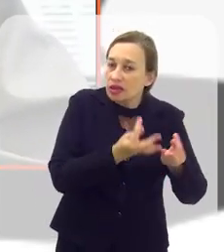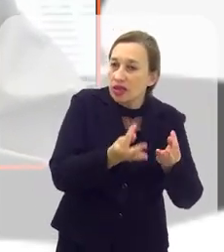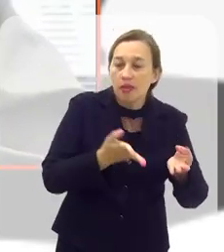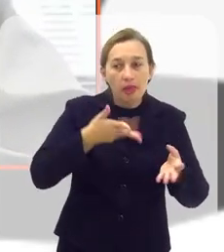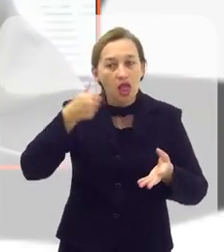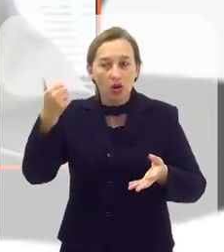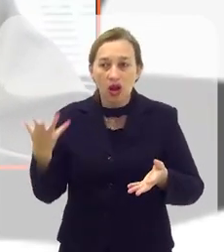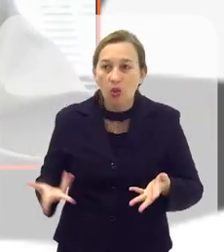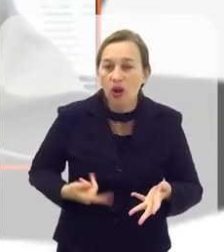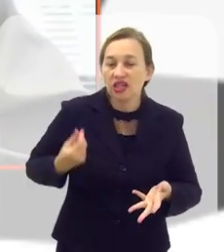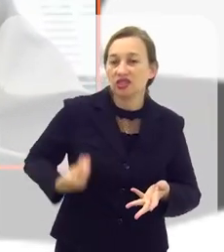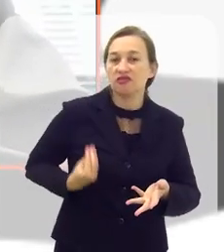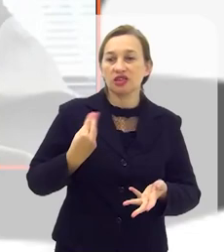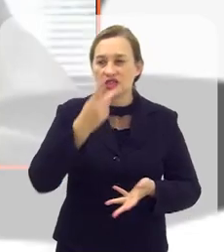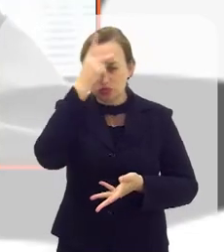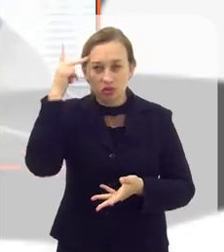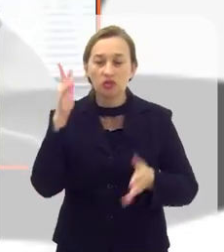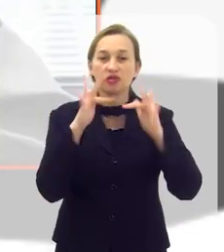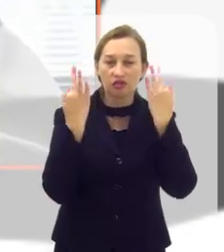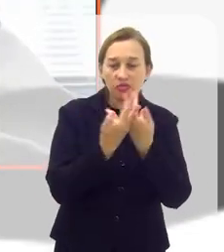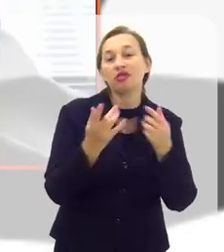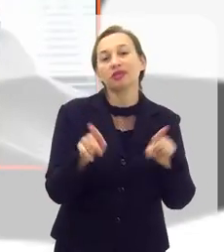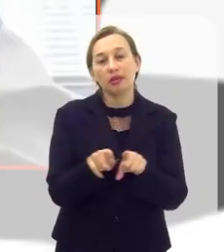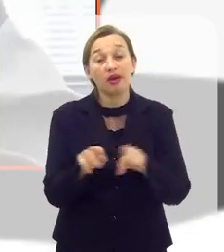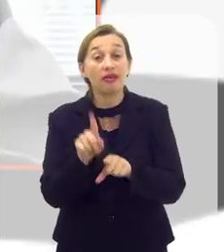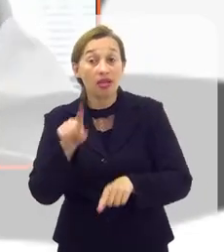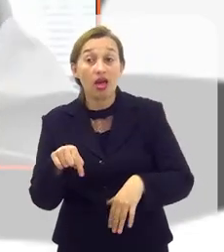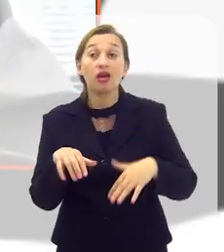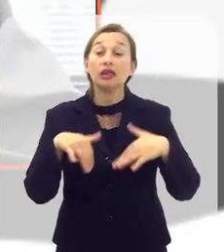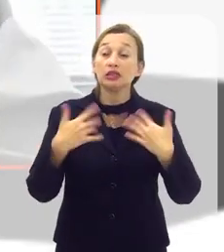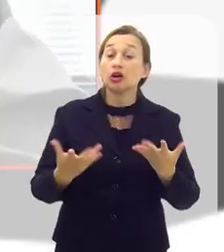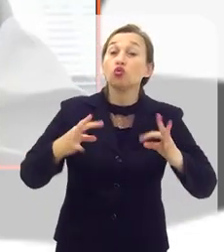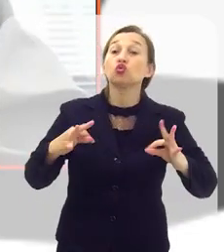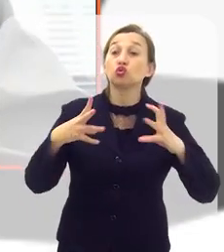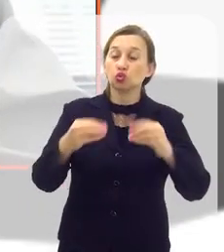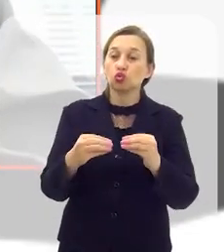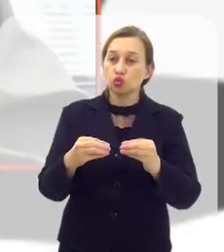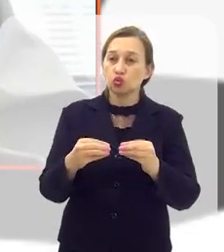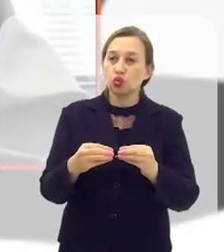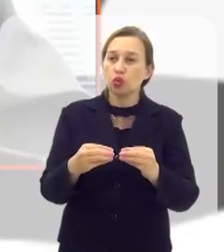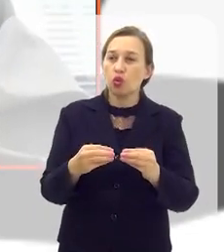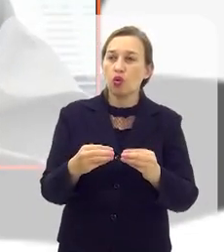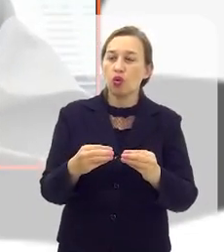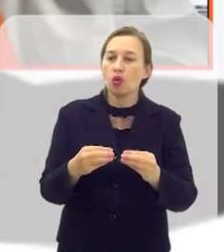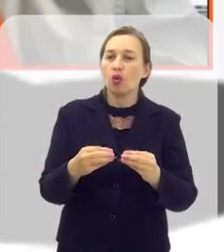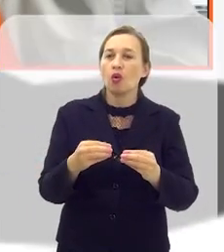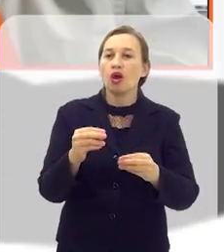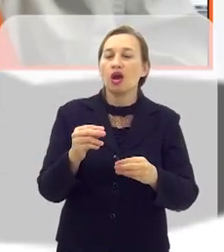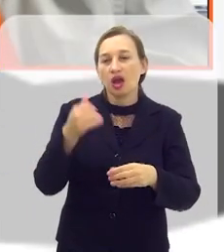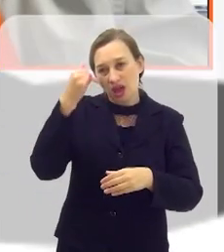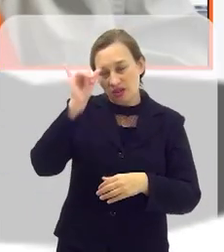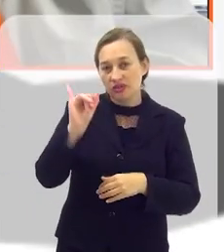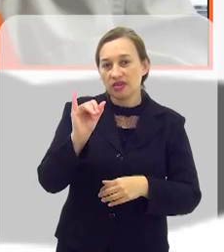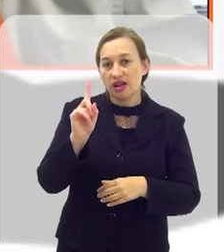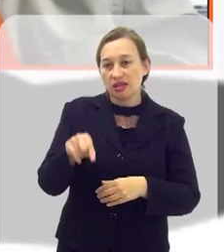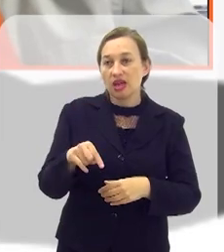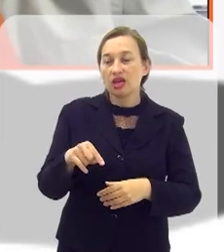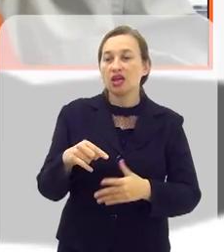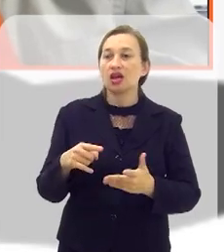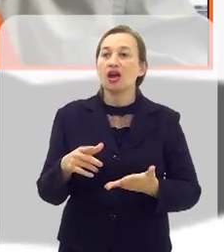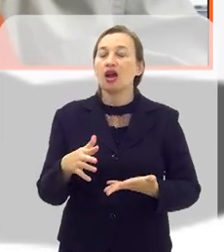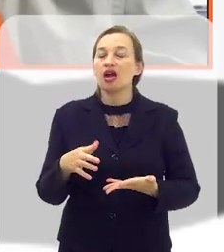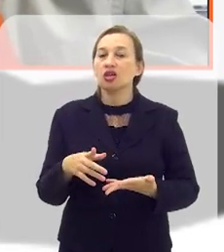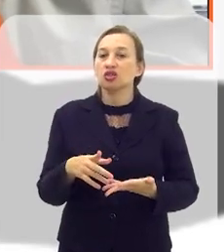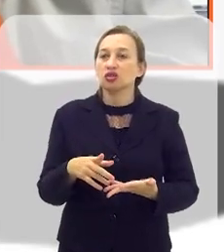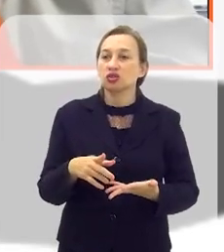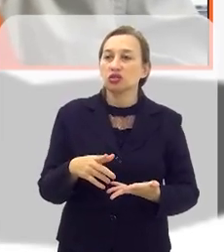melhorar a qualidade de vida também dessas pessoas e dos seus familiares, né? Então, tudo isso é a prevenção, né? Então, a